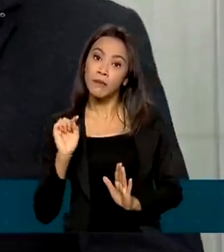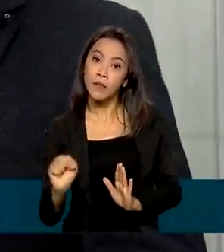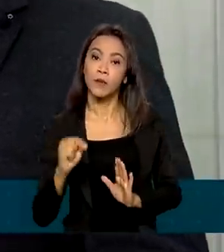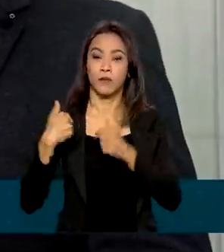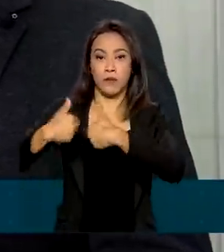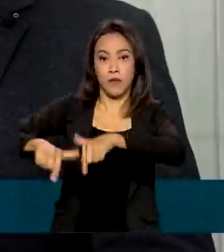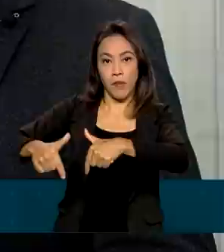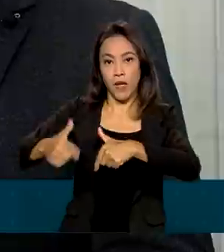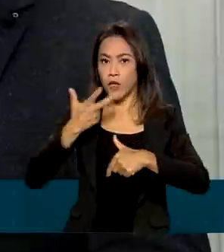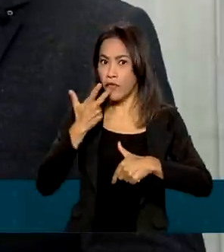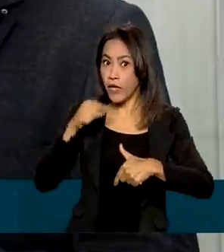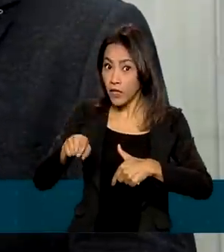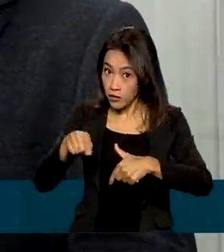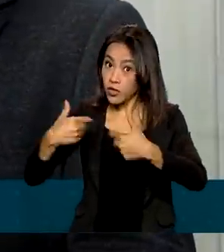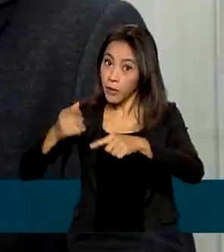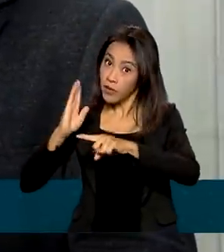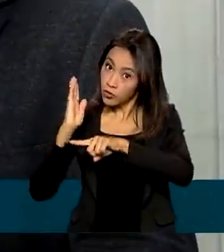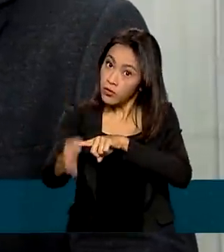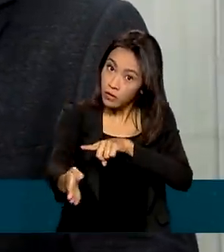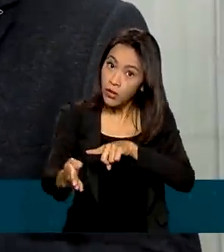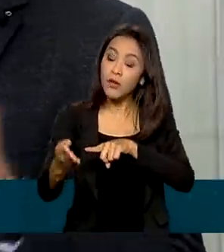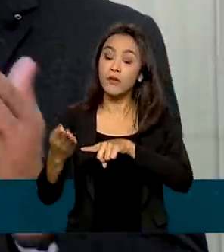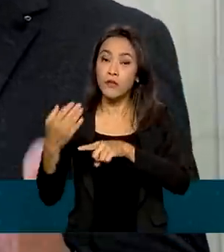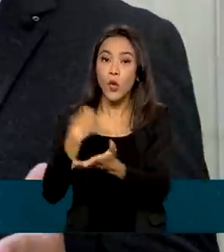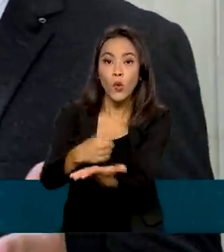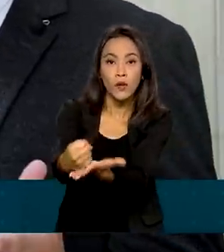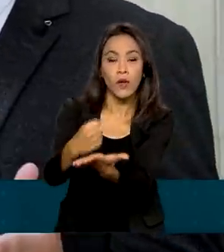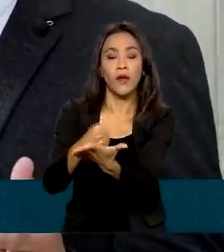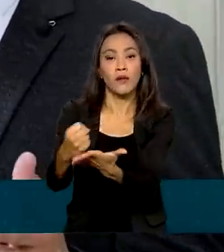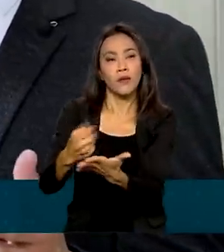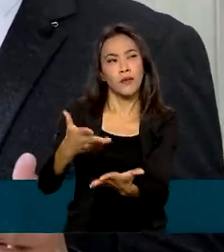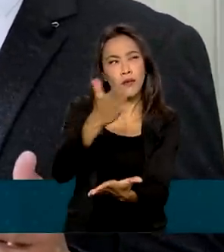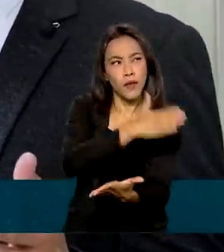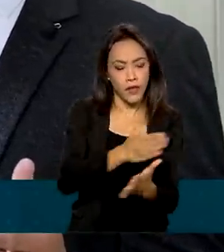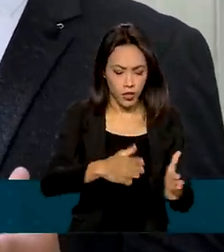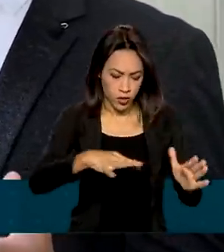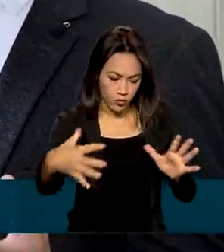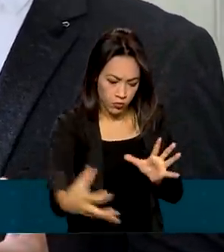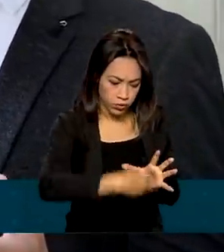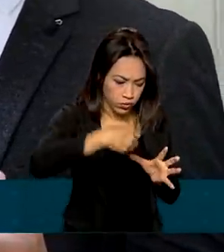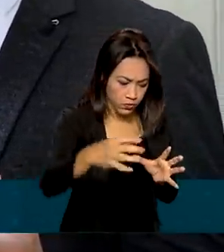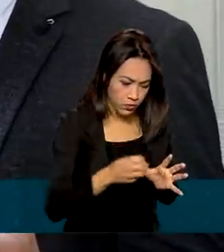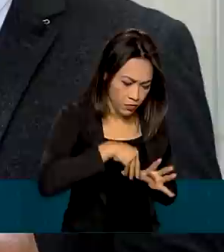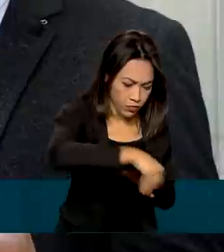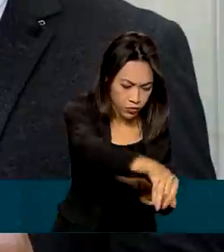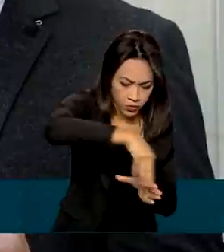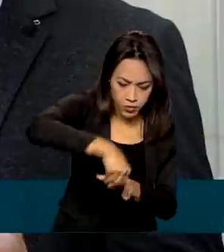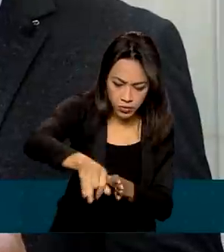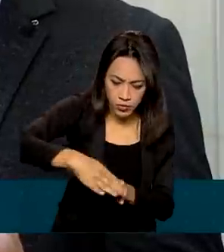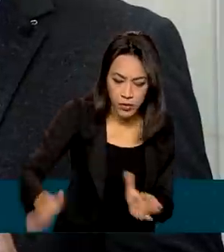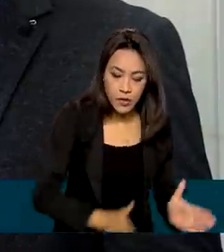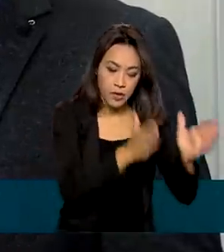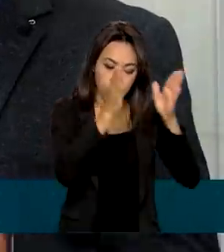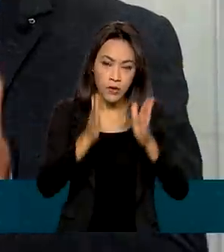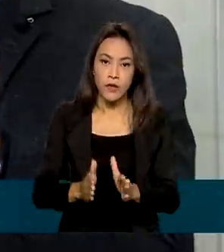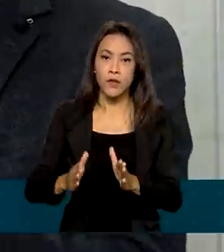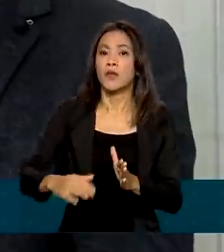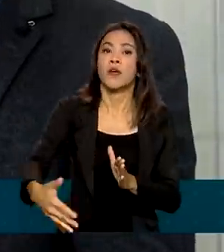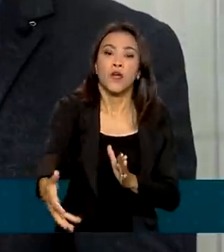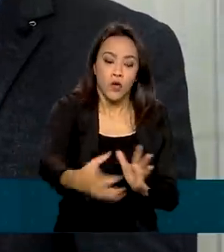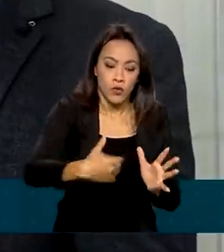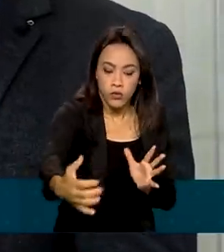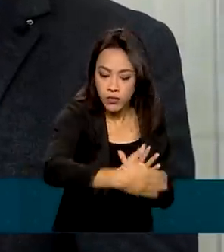Nós estamos falando aí de empregos diretos e indiretos, que vão desde a produção do alimento até a logística de distribuição,